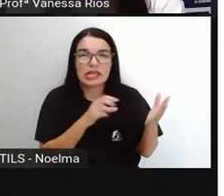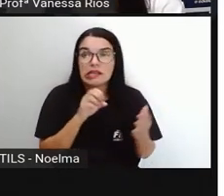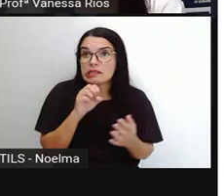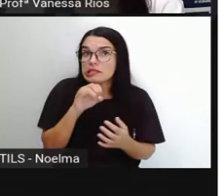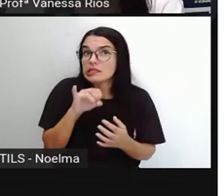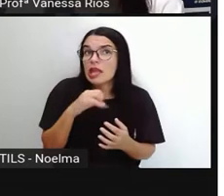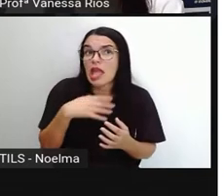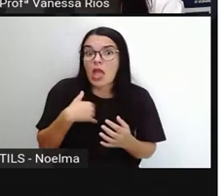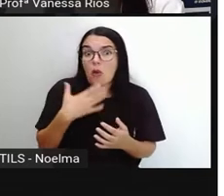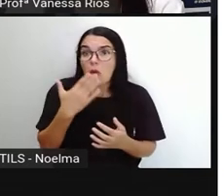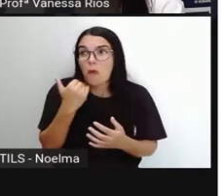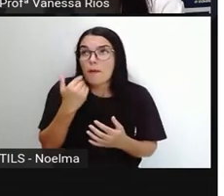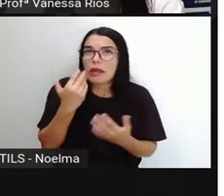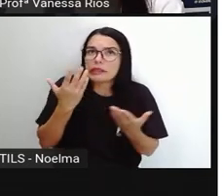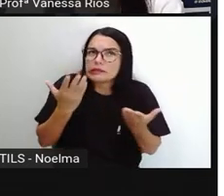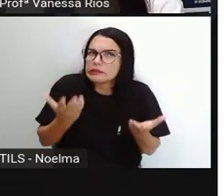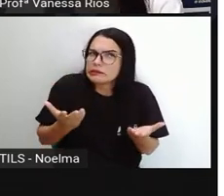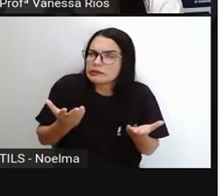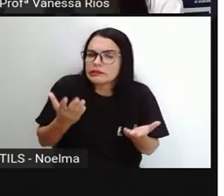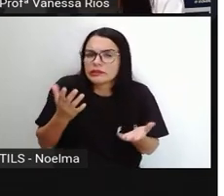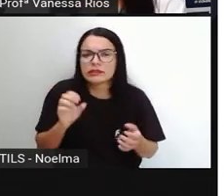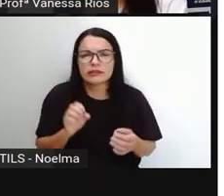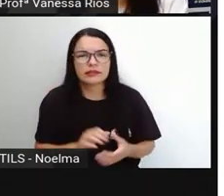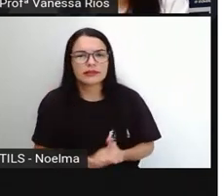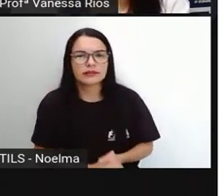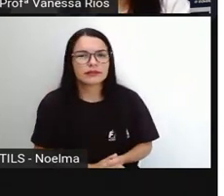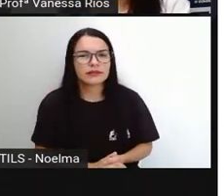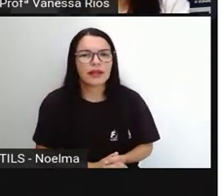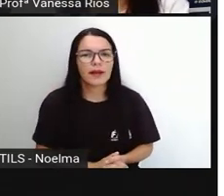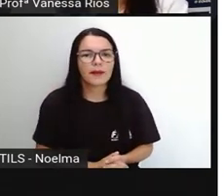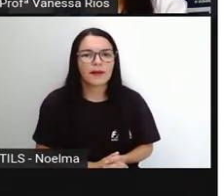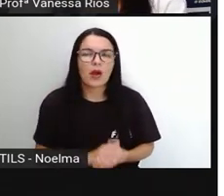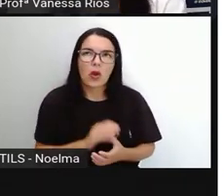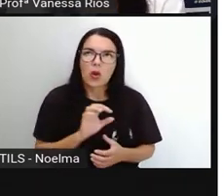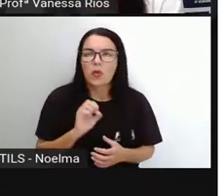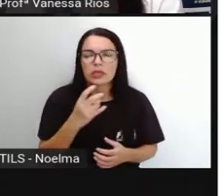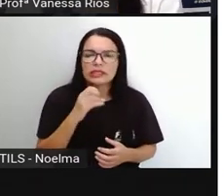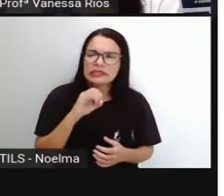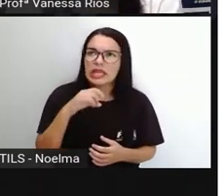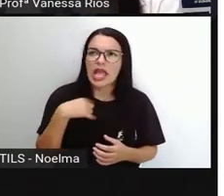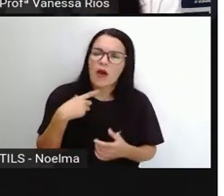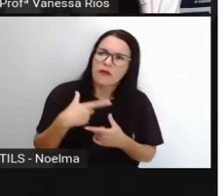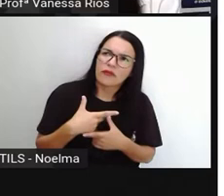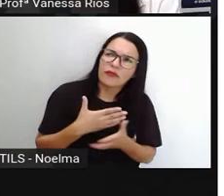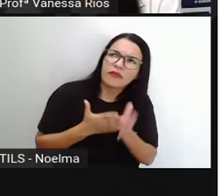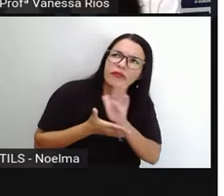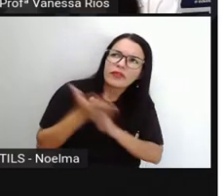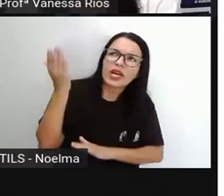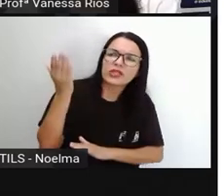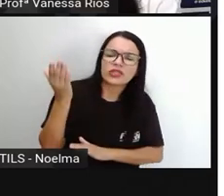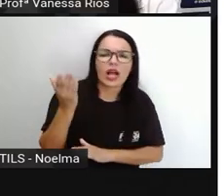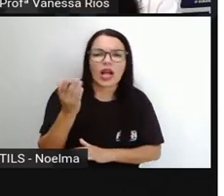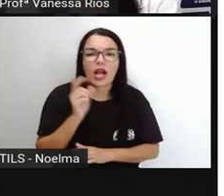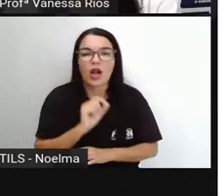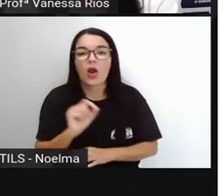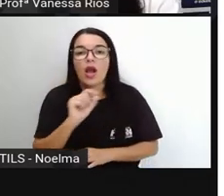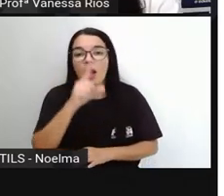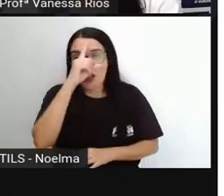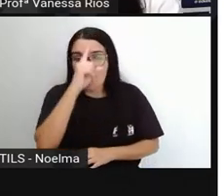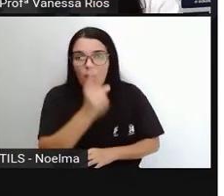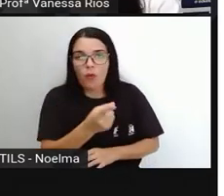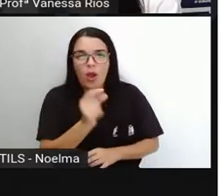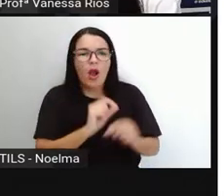Ação de modo duvidoso, incerto. O exemplo, se eu viajasse. O imperativo indicando aí o pedido ou ordem,